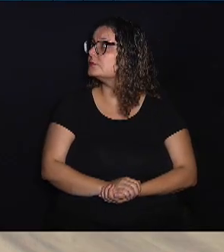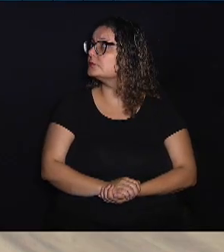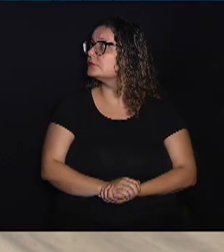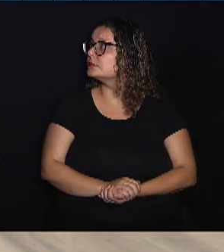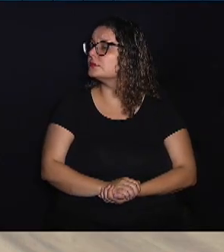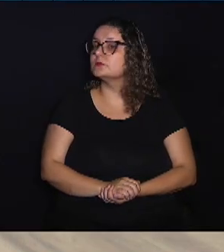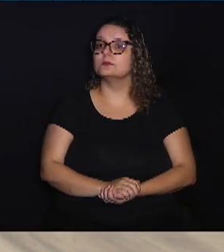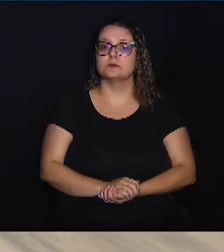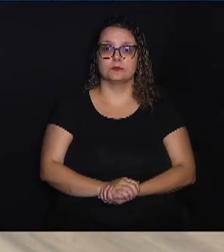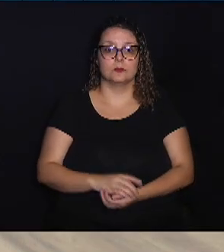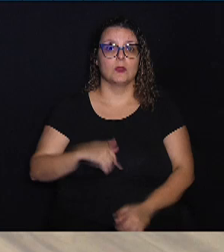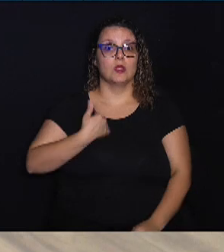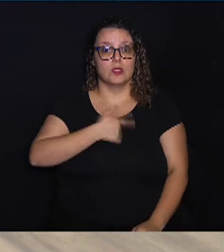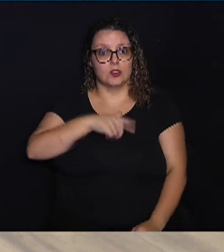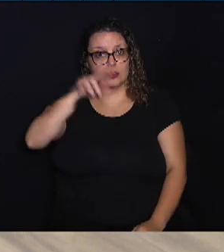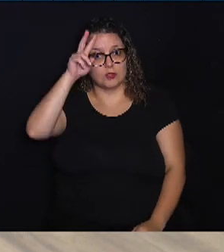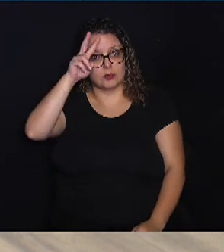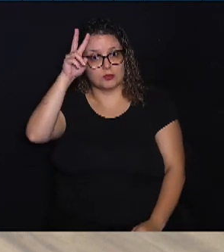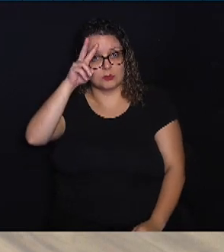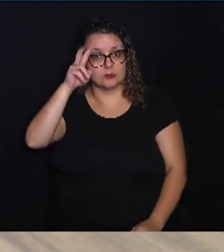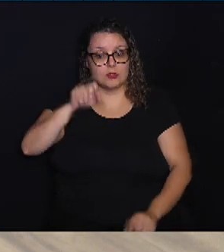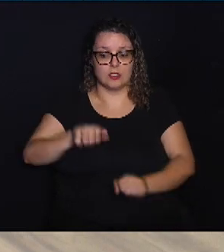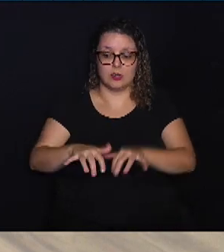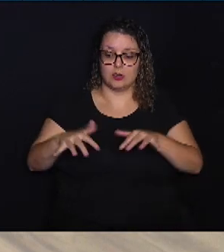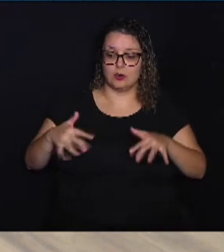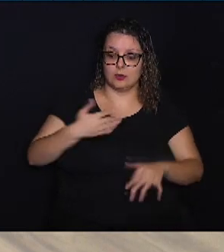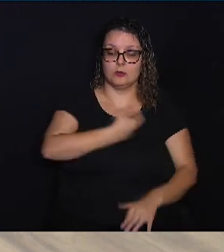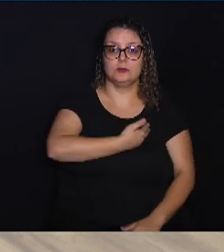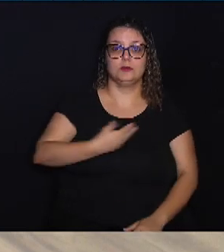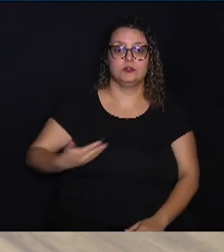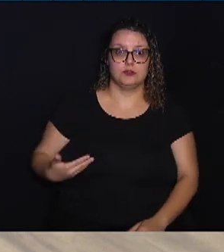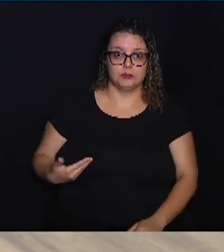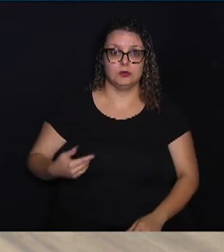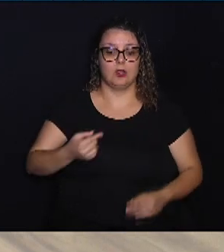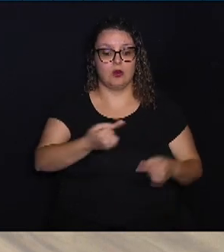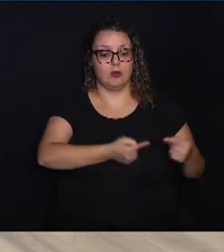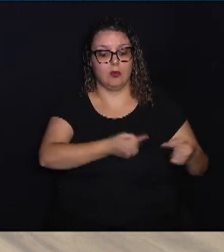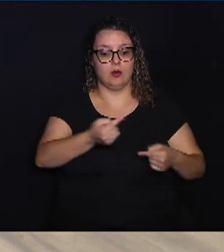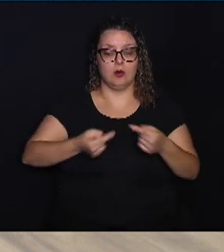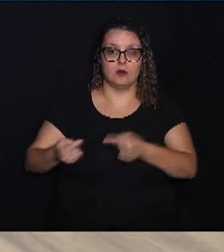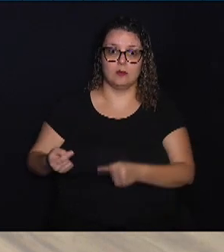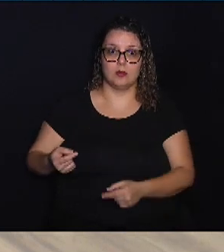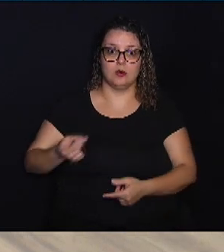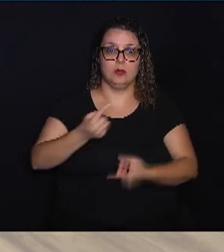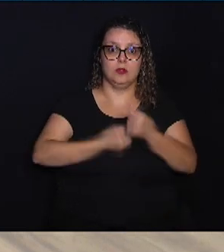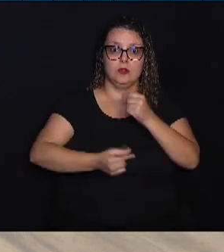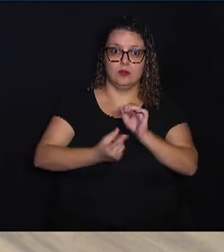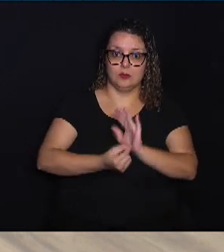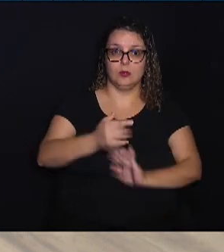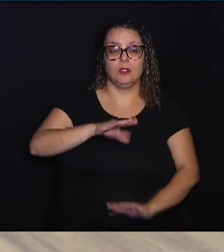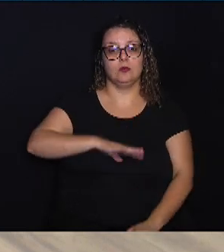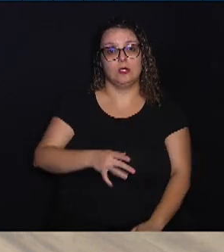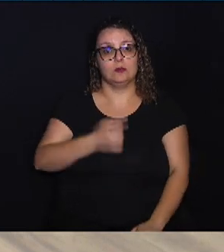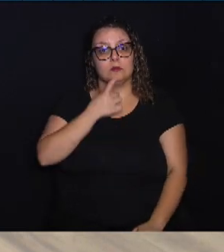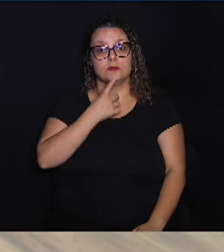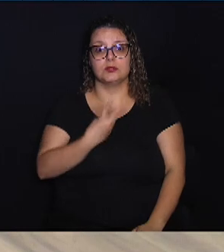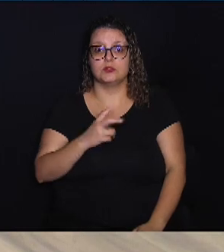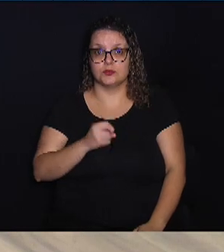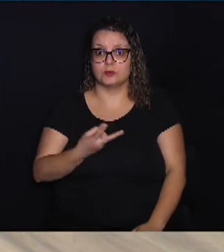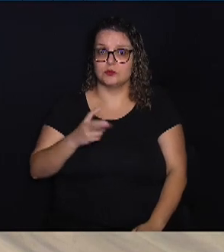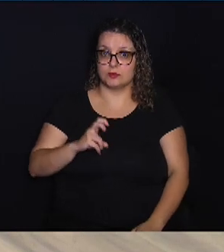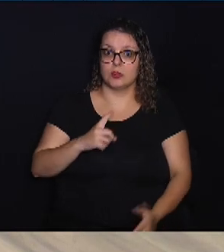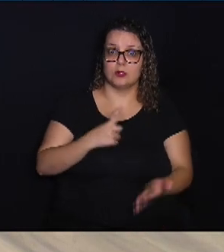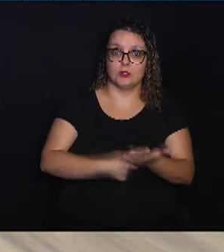A gente lembra, então, que a audiência pública que vai discutir o orçamento de Campinas para 2025 está